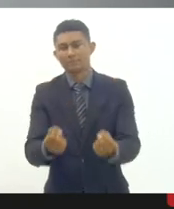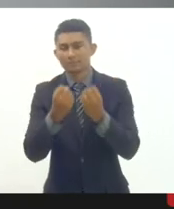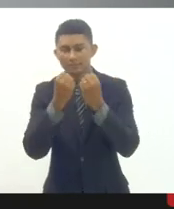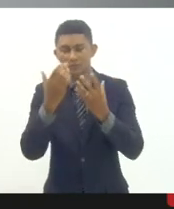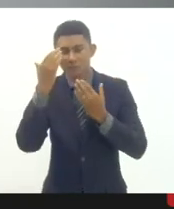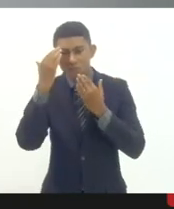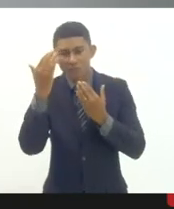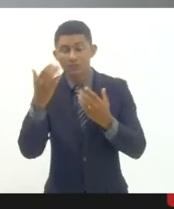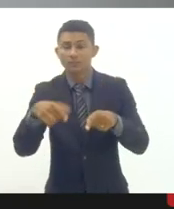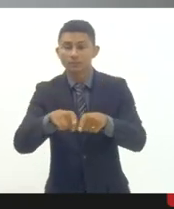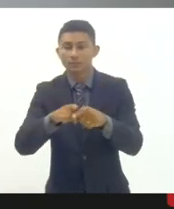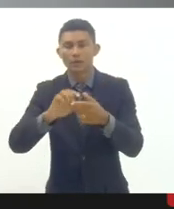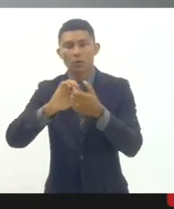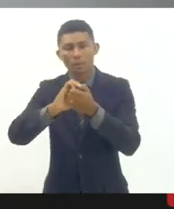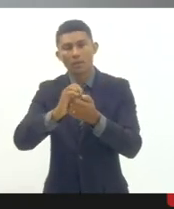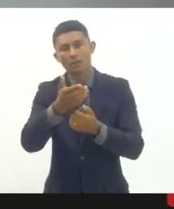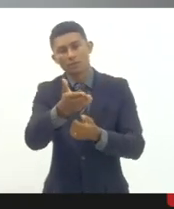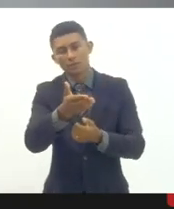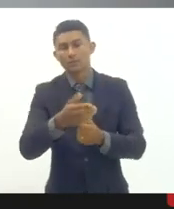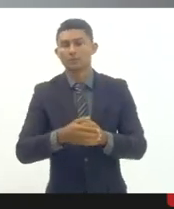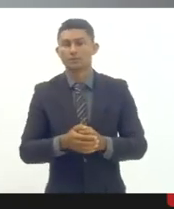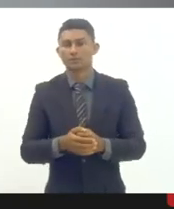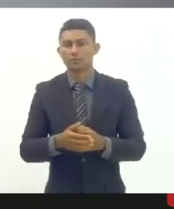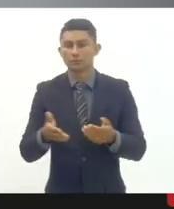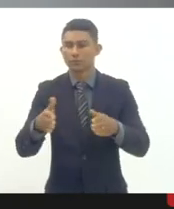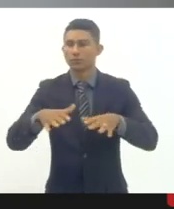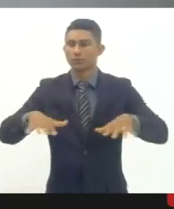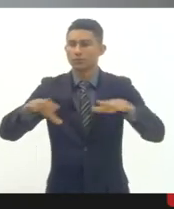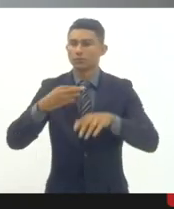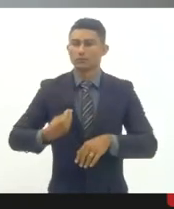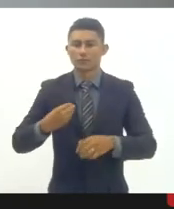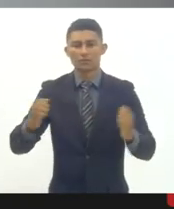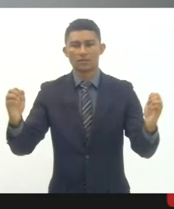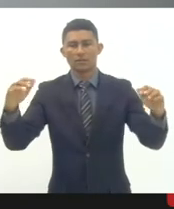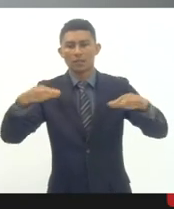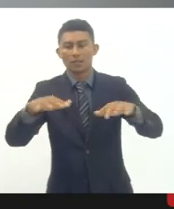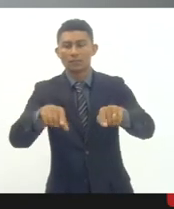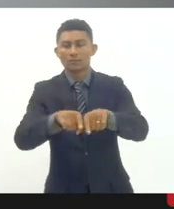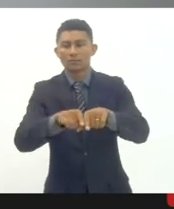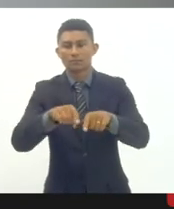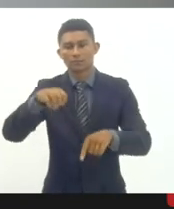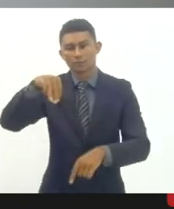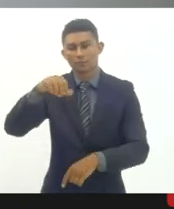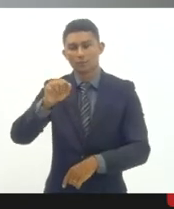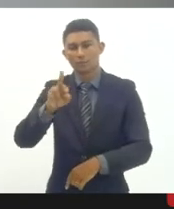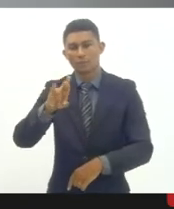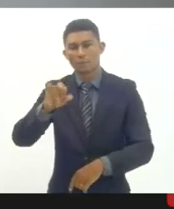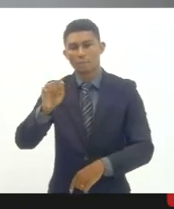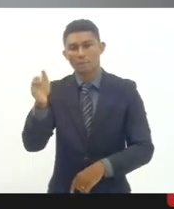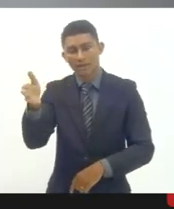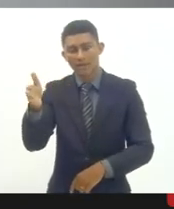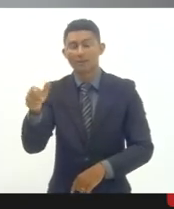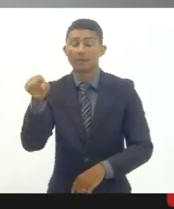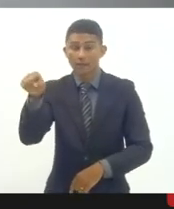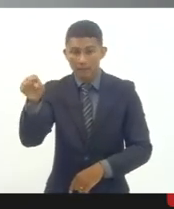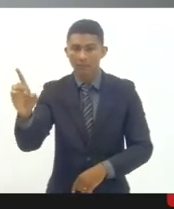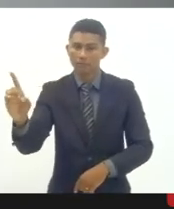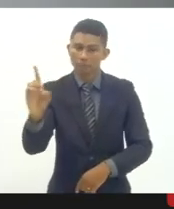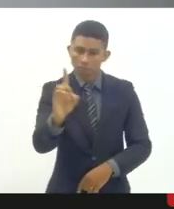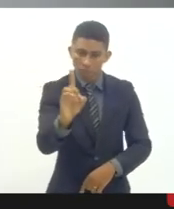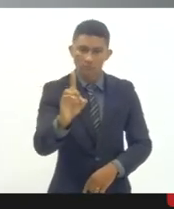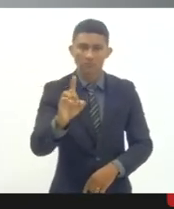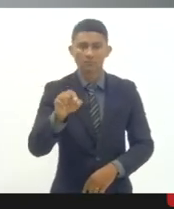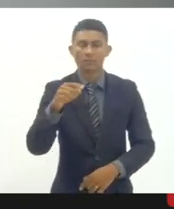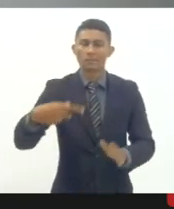queria cumprimentá-lo em nome de todas as pessoas presentes e também a Maria Tereza Vance que é nossa articuladora da